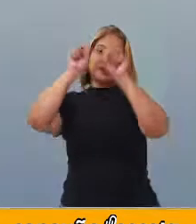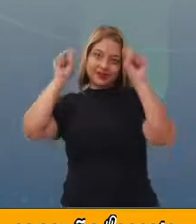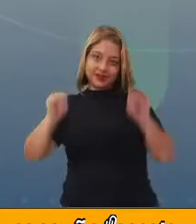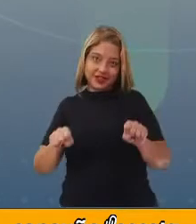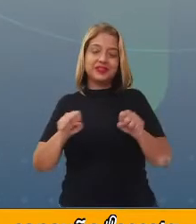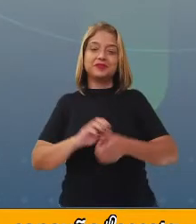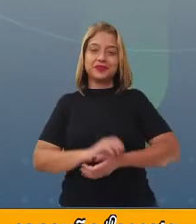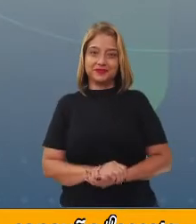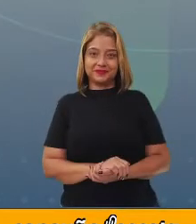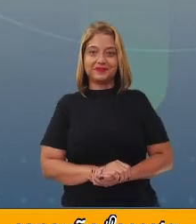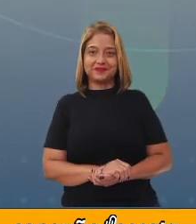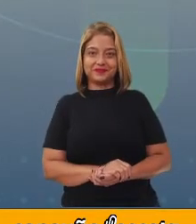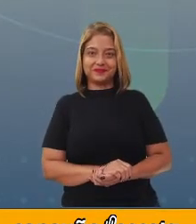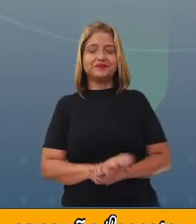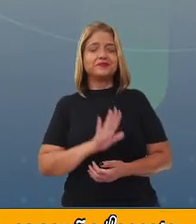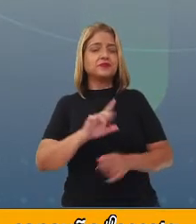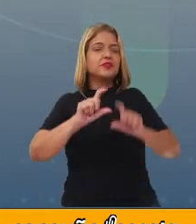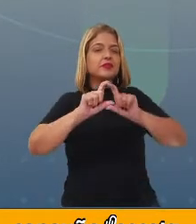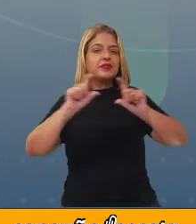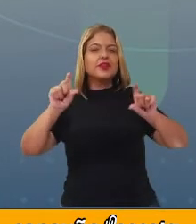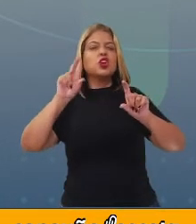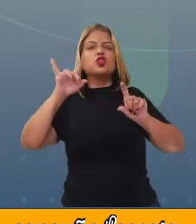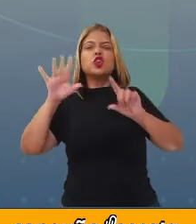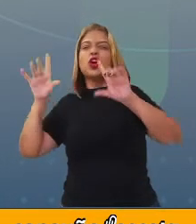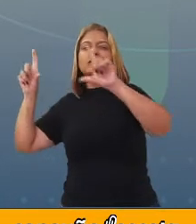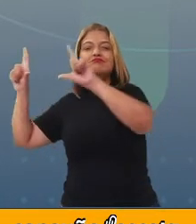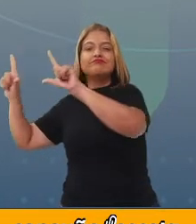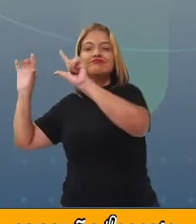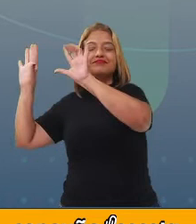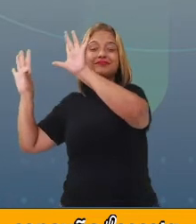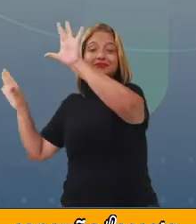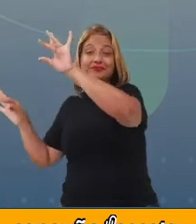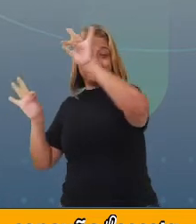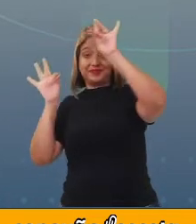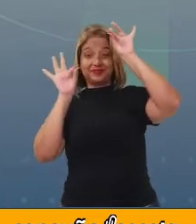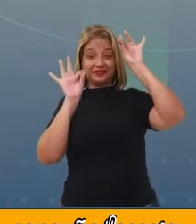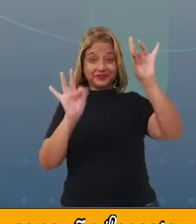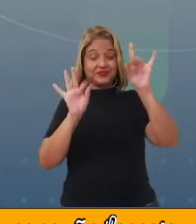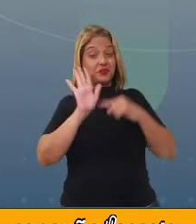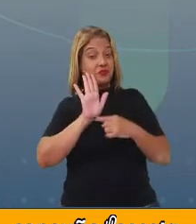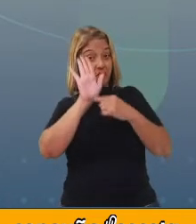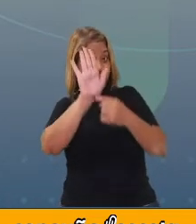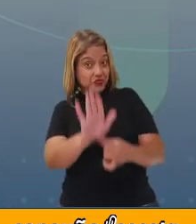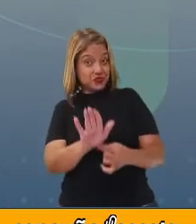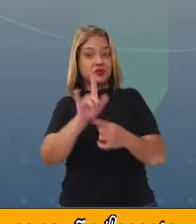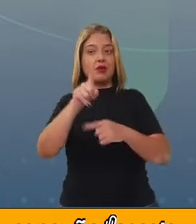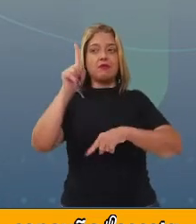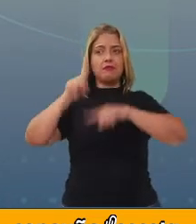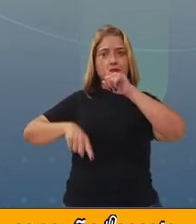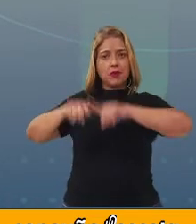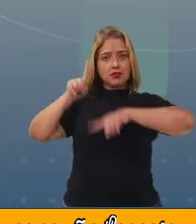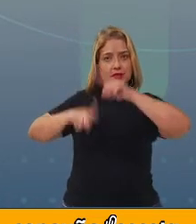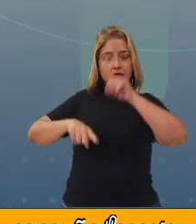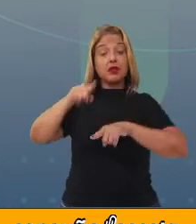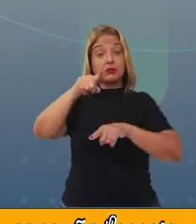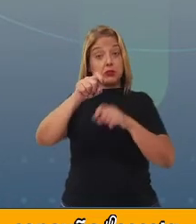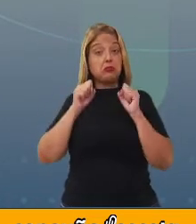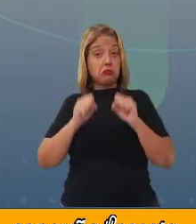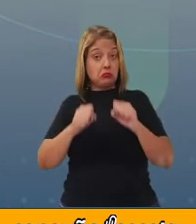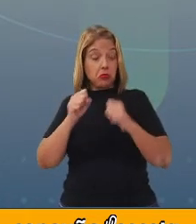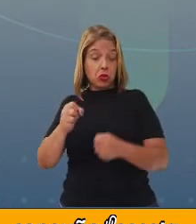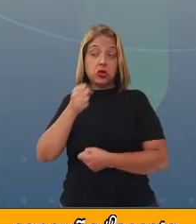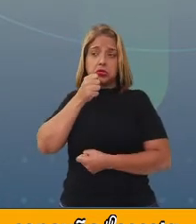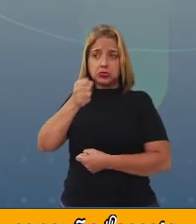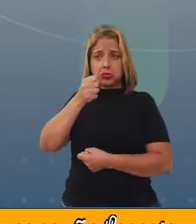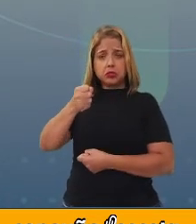Bem, esse aqui é só um trechinho dessa entrevista que se estende no material do Aprender Sempre, e você pode ver essa